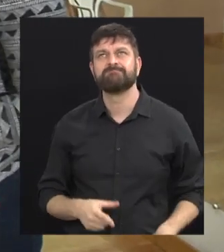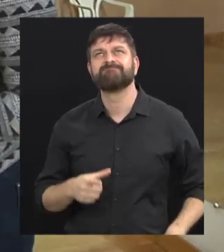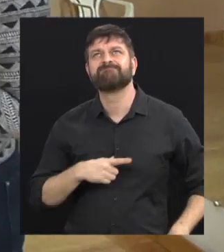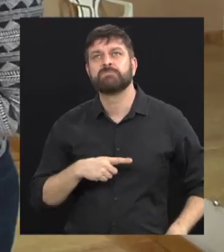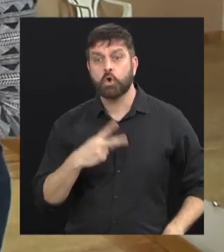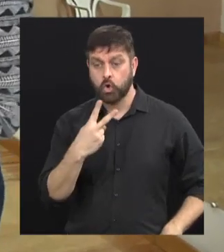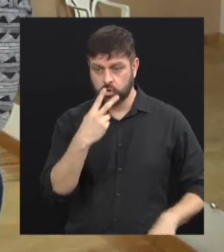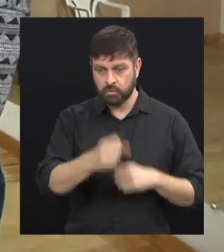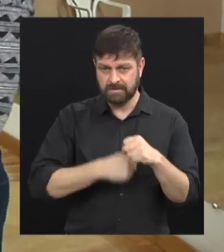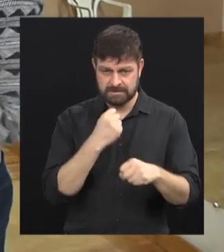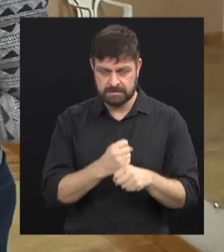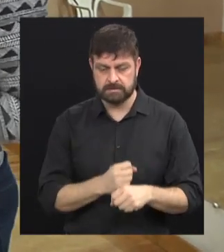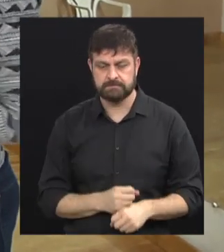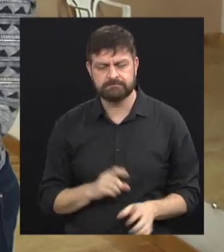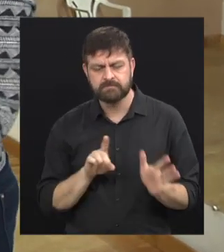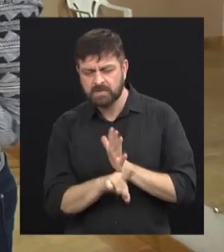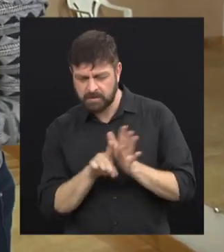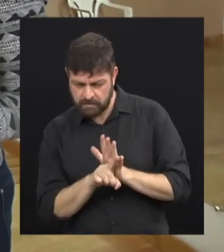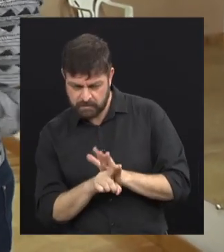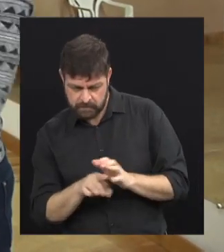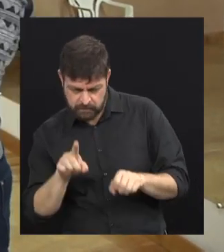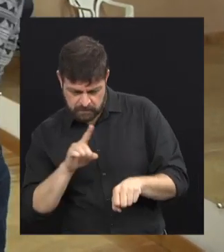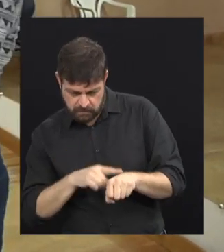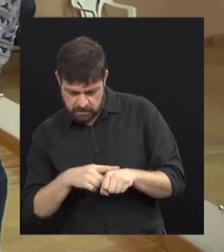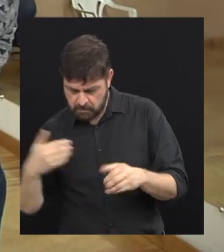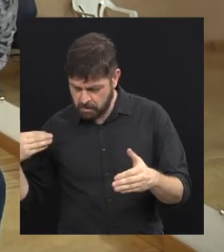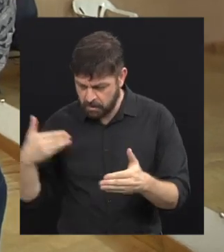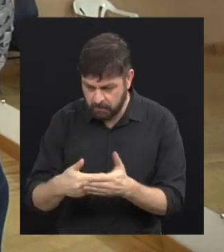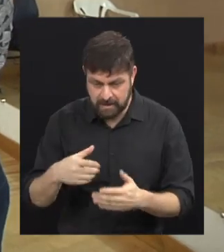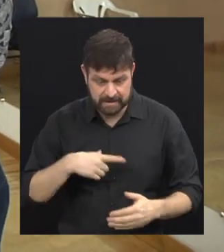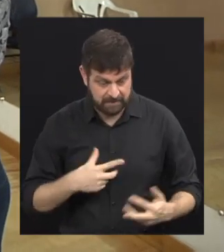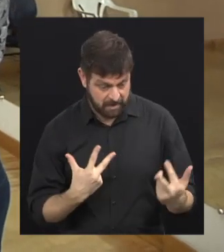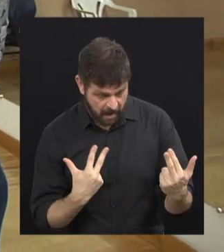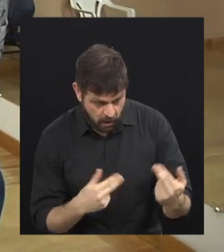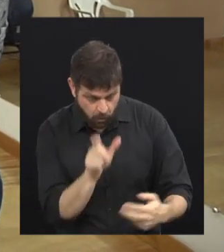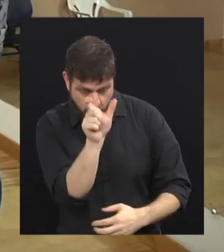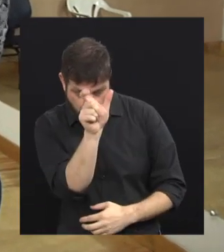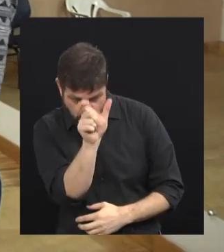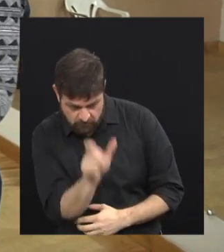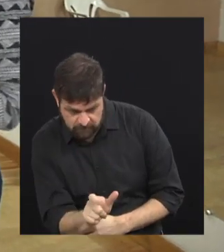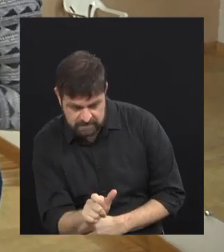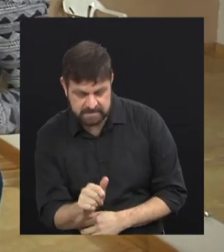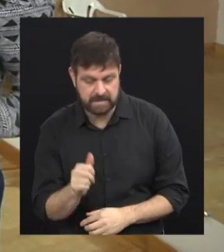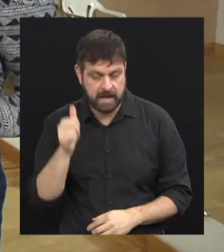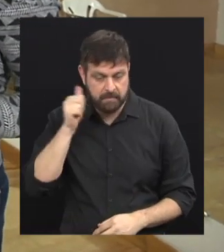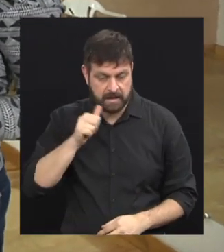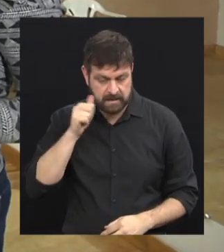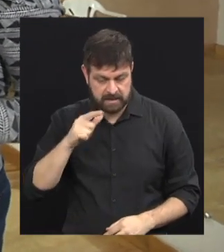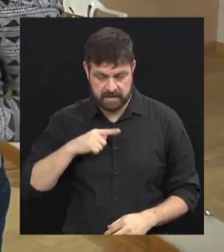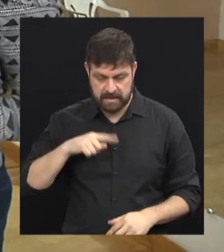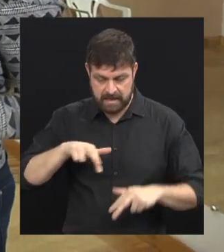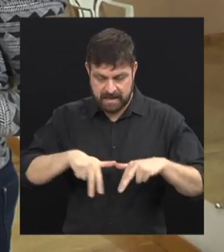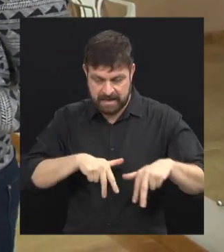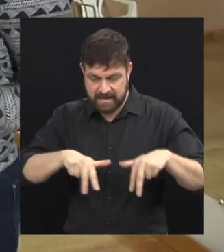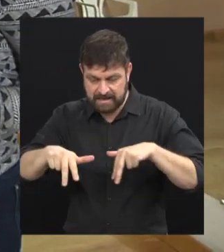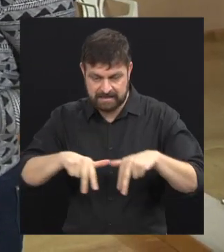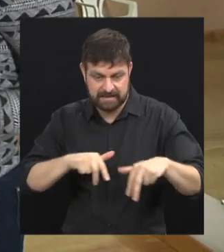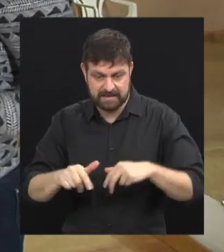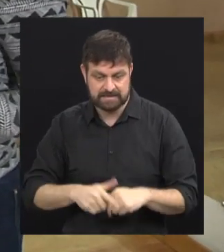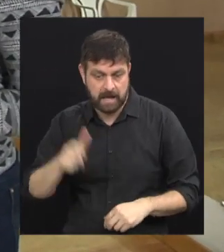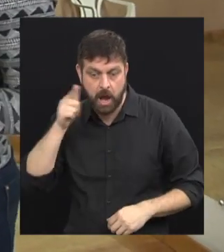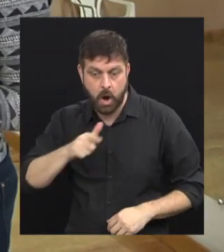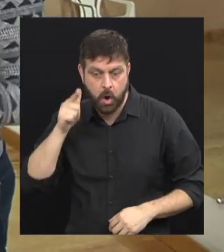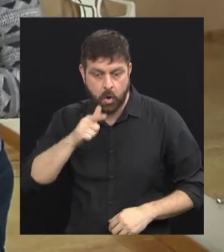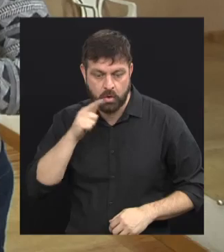dois anos. Nesse meio tempo, aconteceu situações com meninas? Do mesmo jeito que aconteceu com você? Que conseguiram bolsa de dança, as